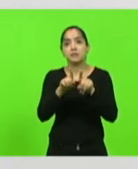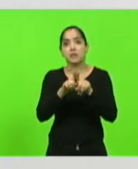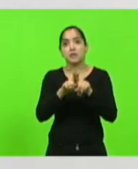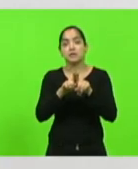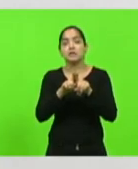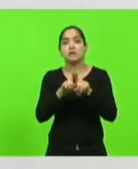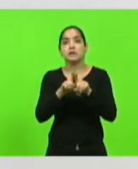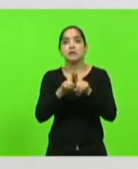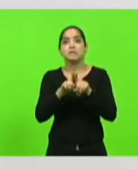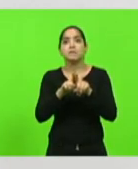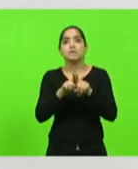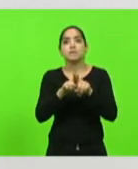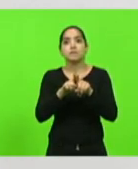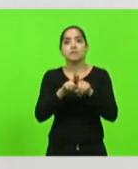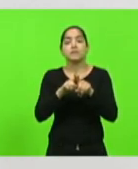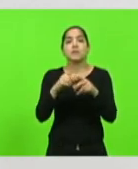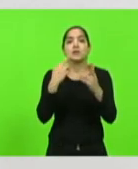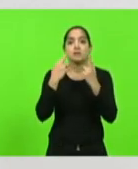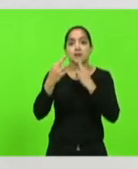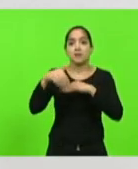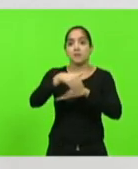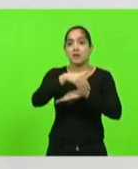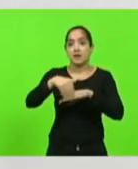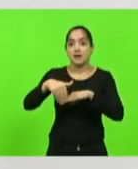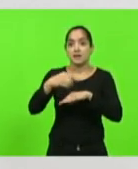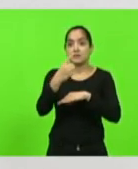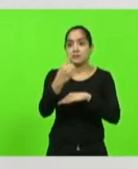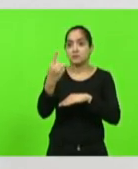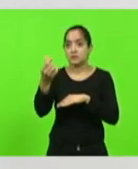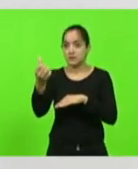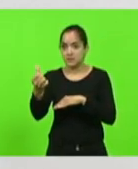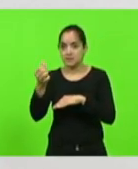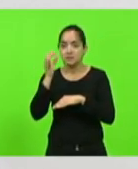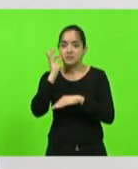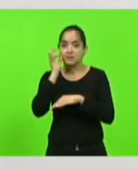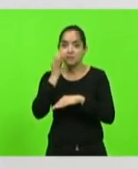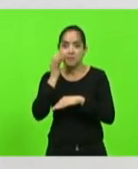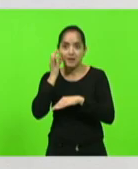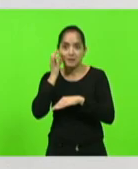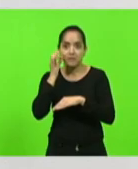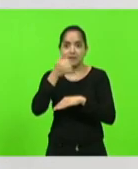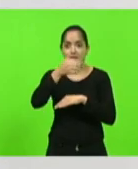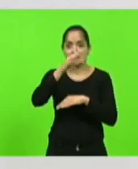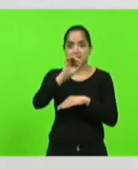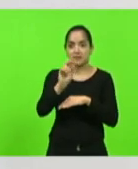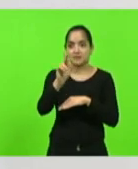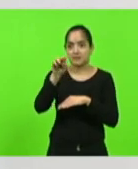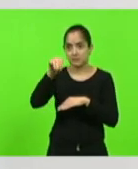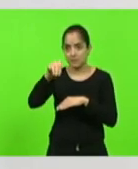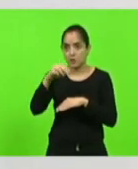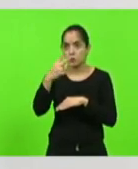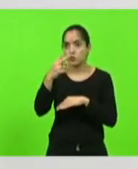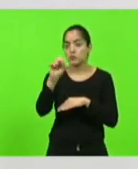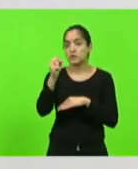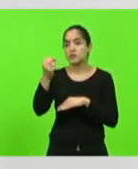da BR-116 em Mafra que está a 10 km da BR-280